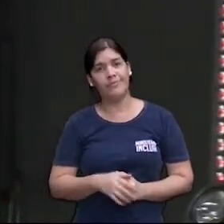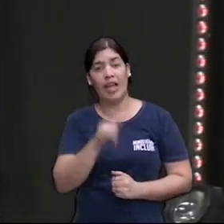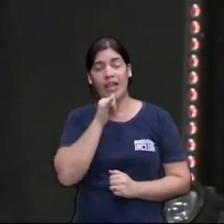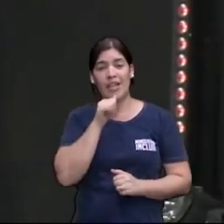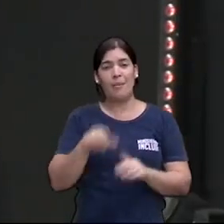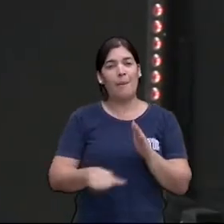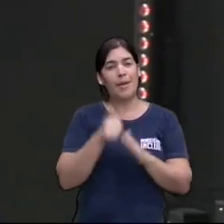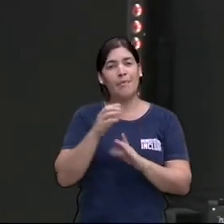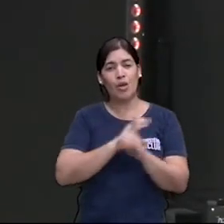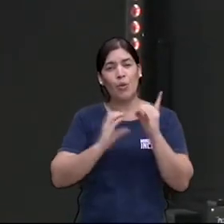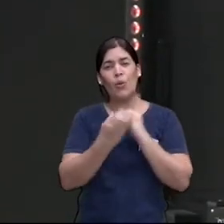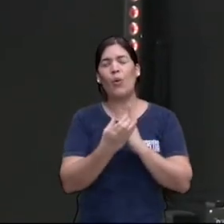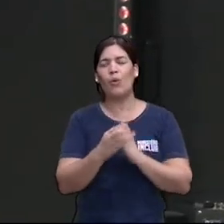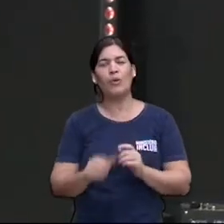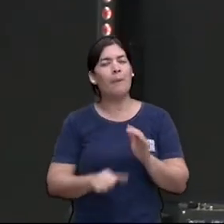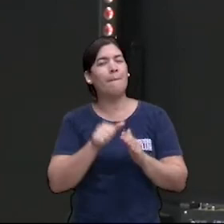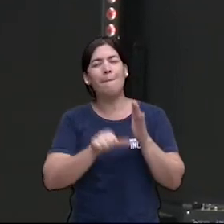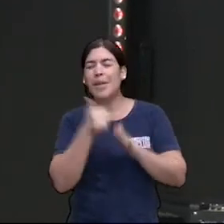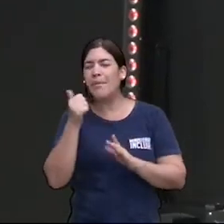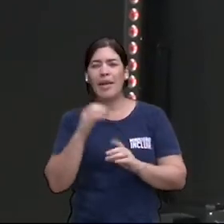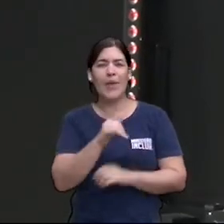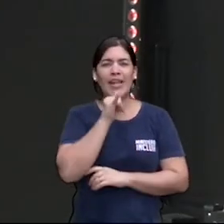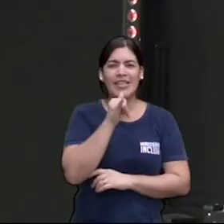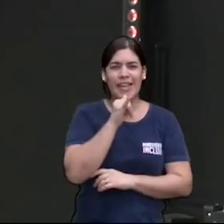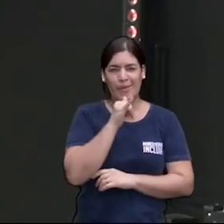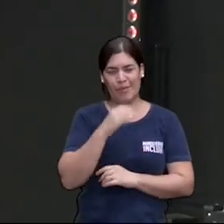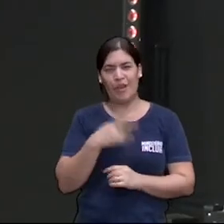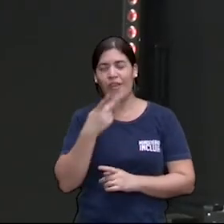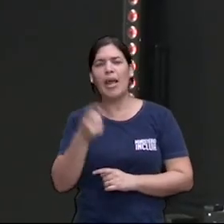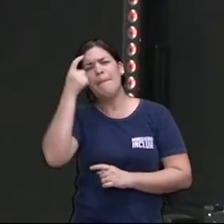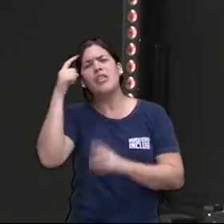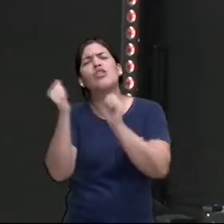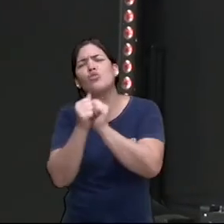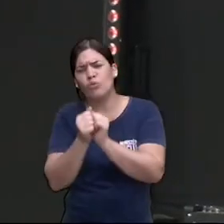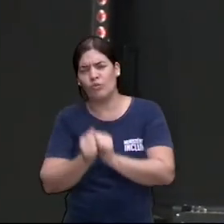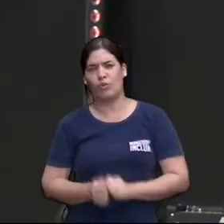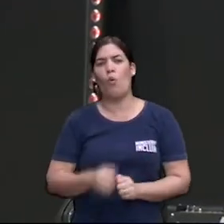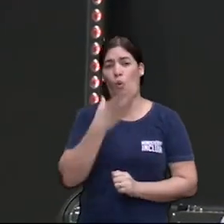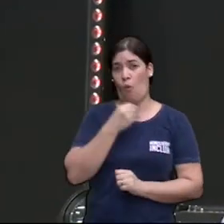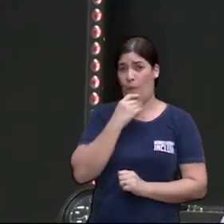no primeiro culto que não está no meu texto ali, mas foi de Deus esse exemplo. Pensa comigo, um jogador de futebol.